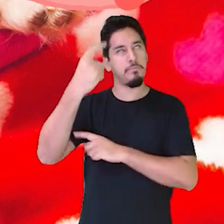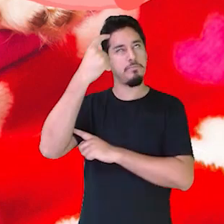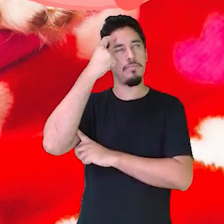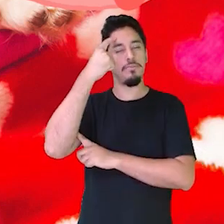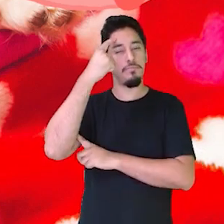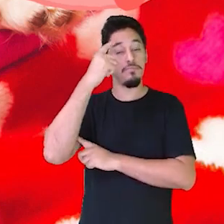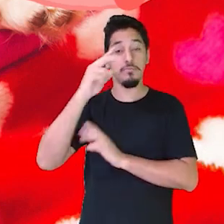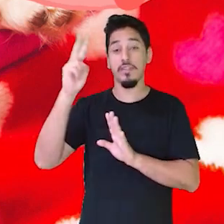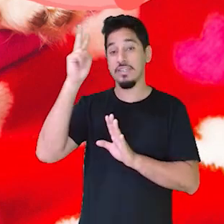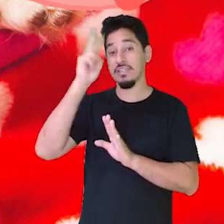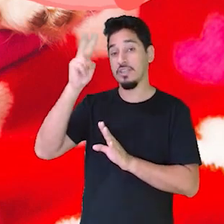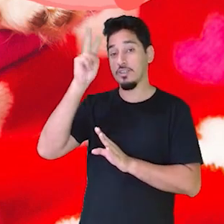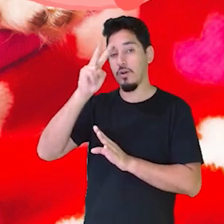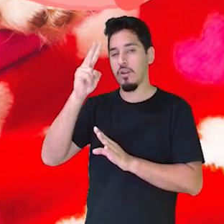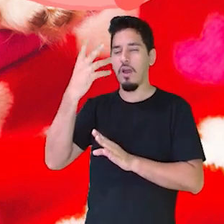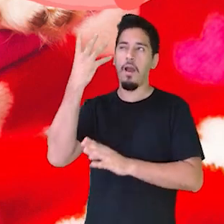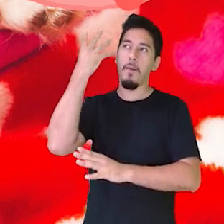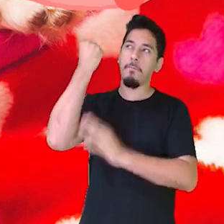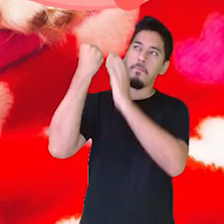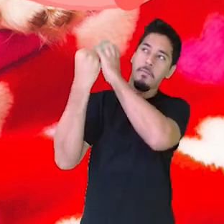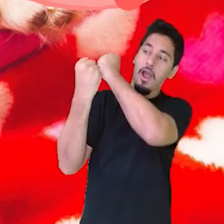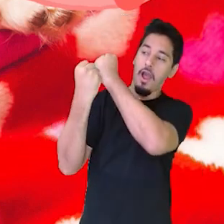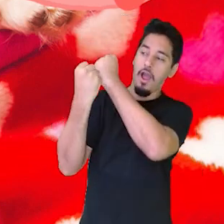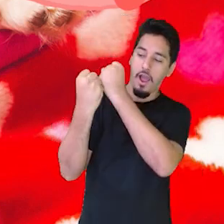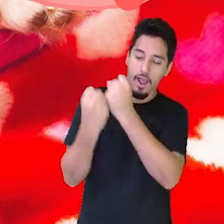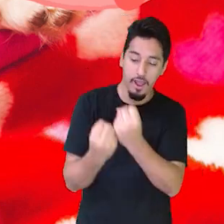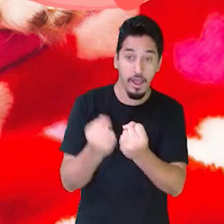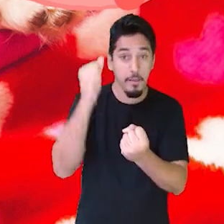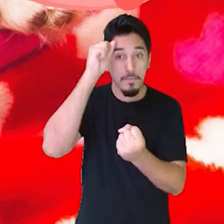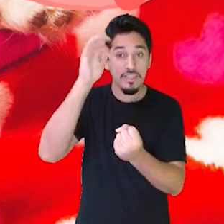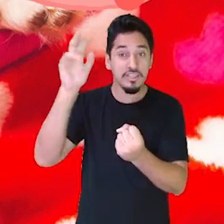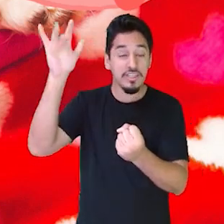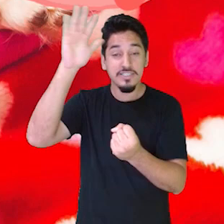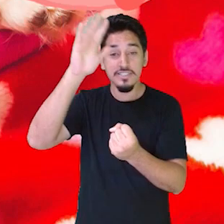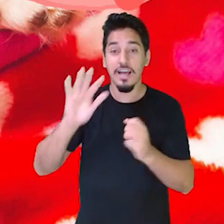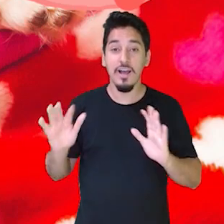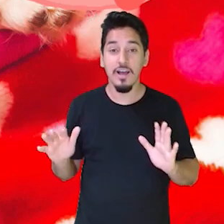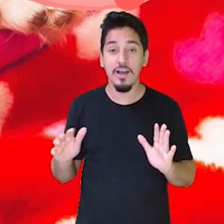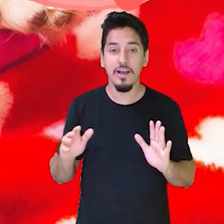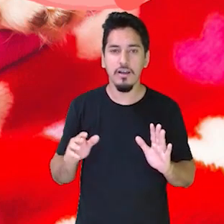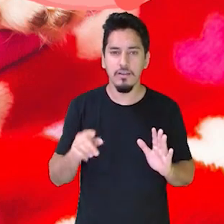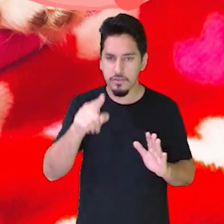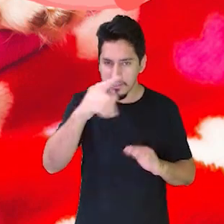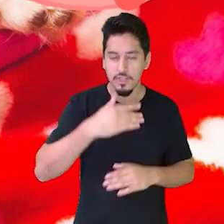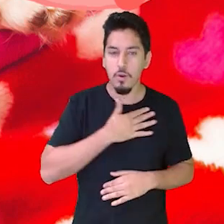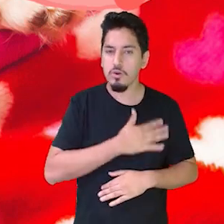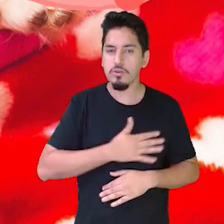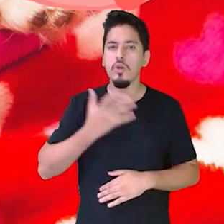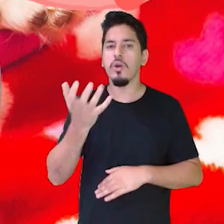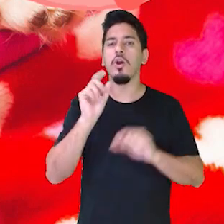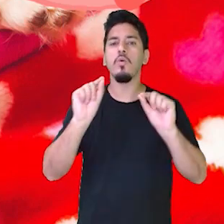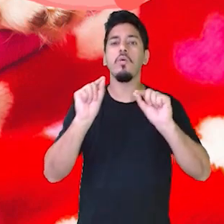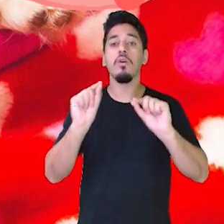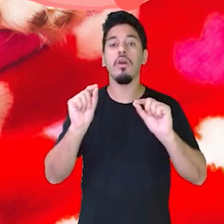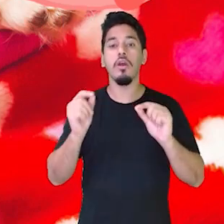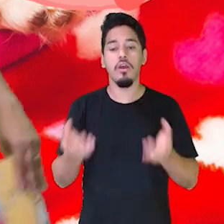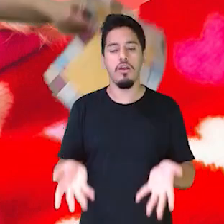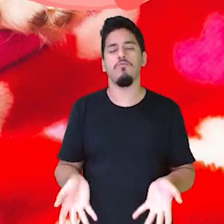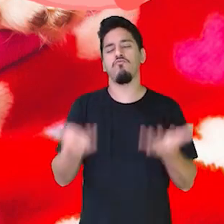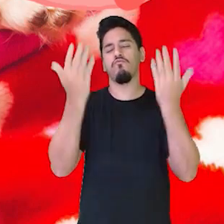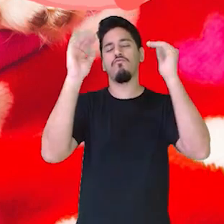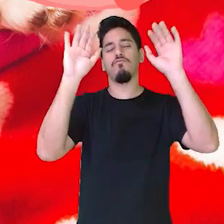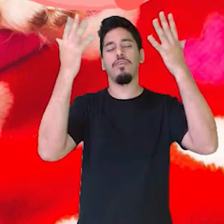Essa história eu peguei lá do reino da imaginação. Quem gostou dela, eu quero ver todo mundo.